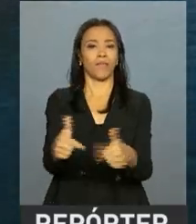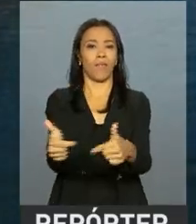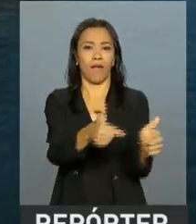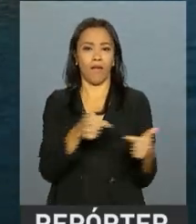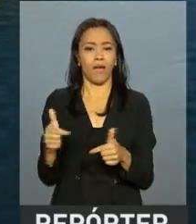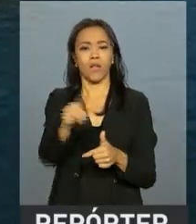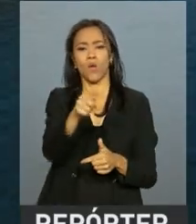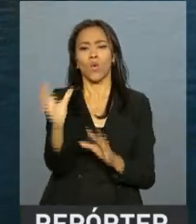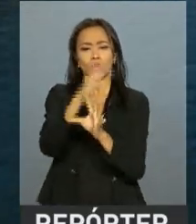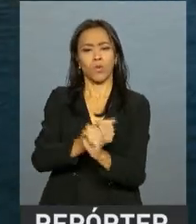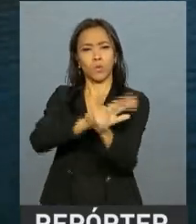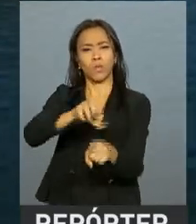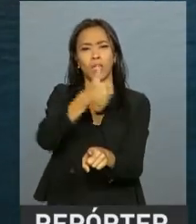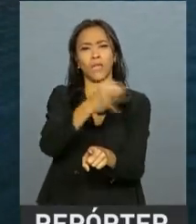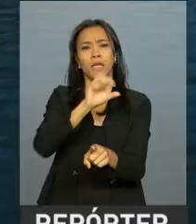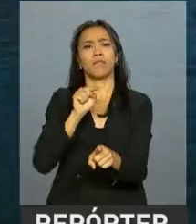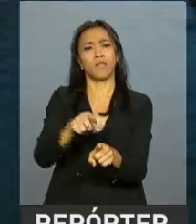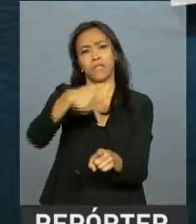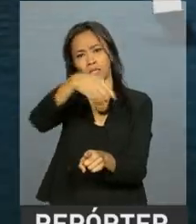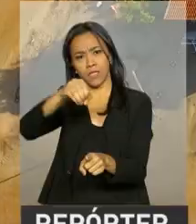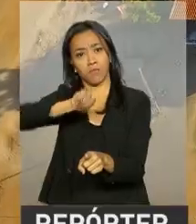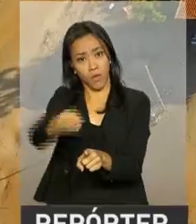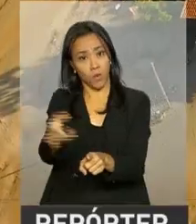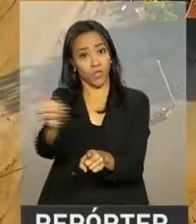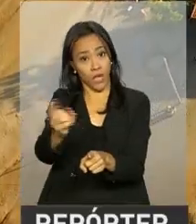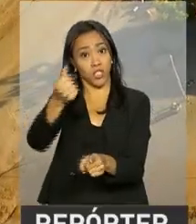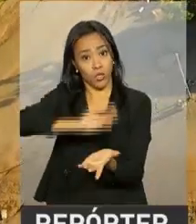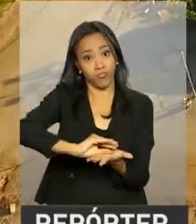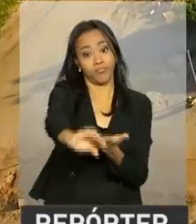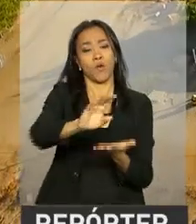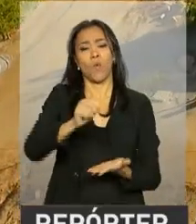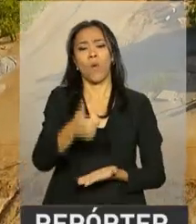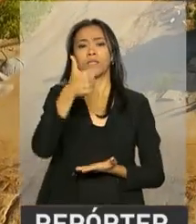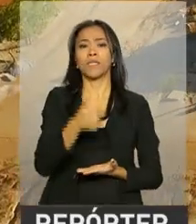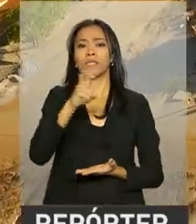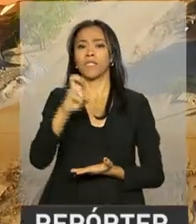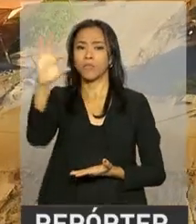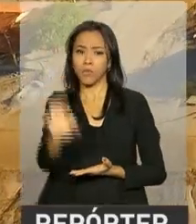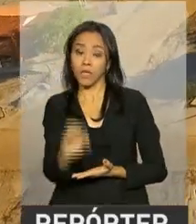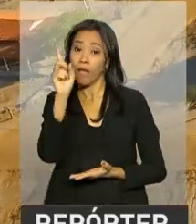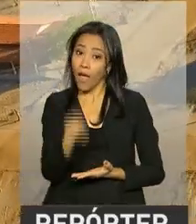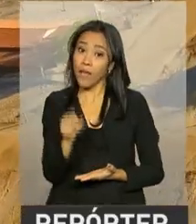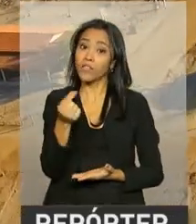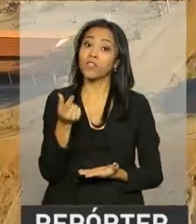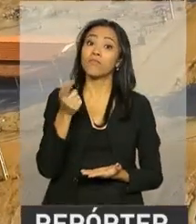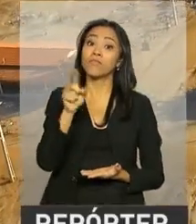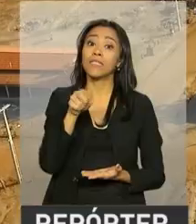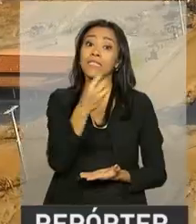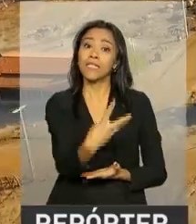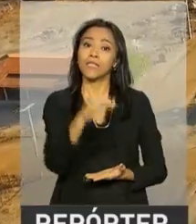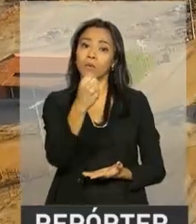está orçada em 10 bilhões, 700 milhões de reais. Quase 15% do valor são investidos em 38